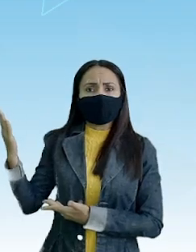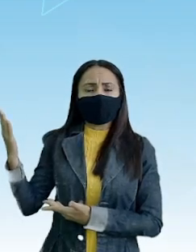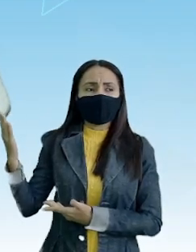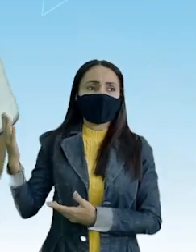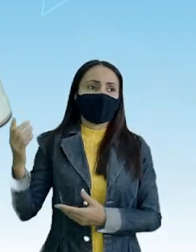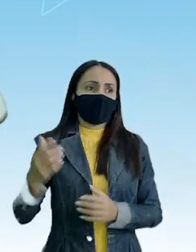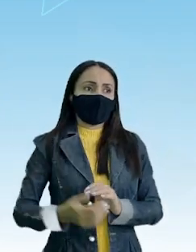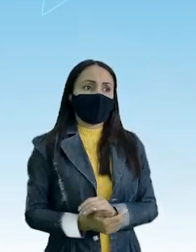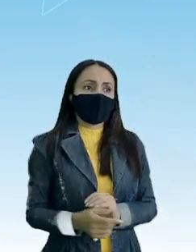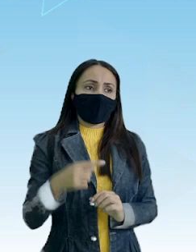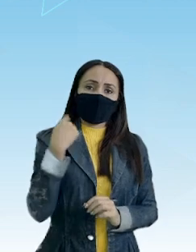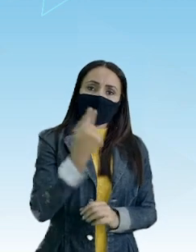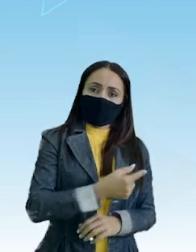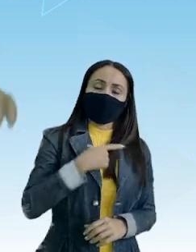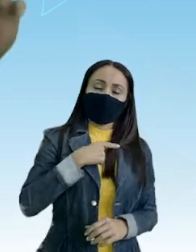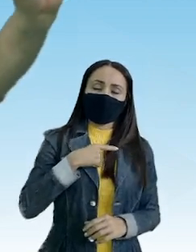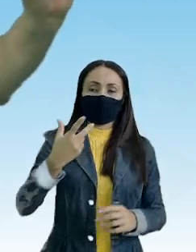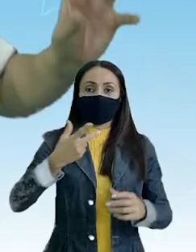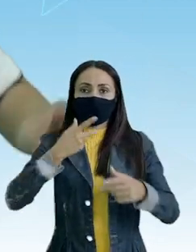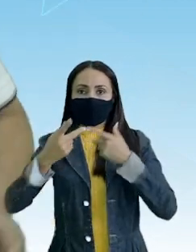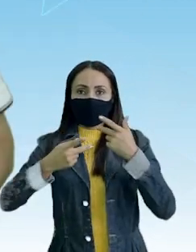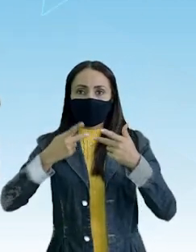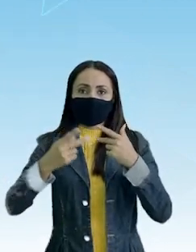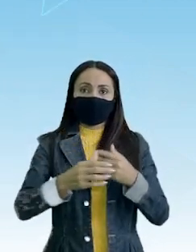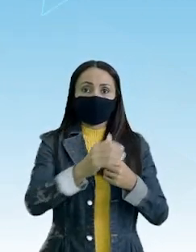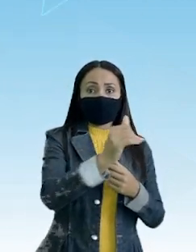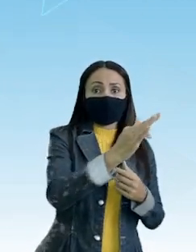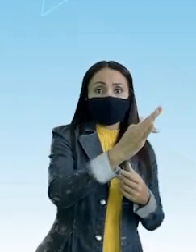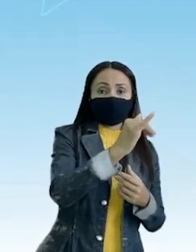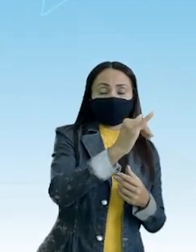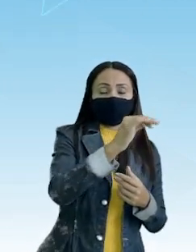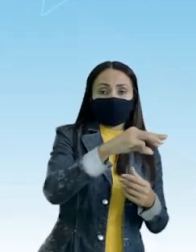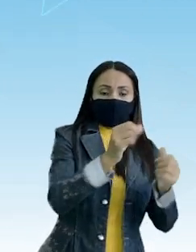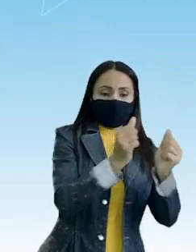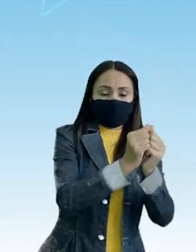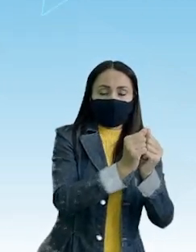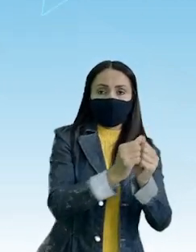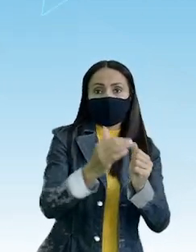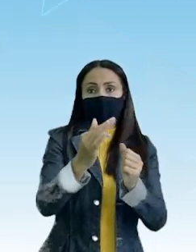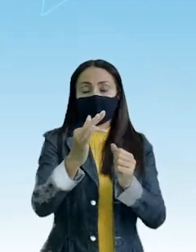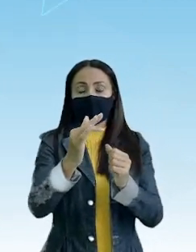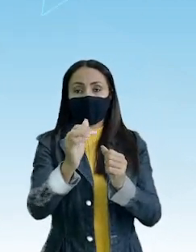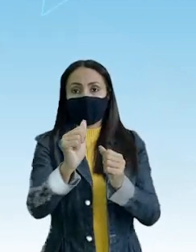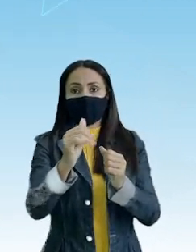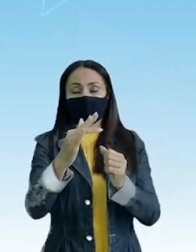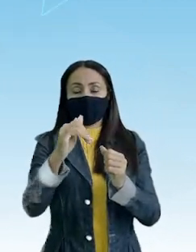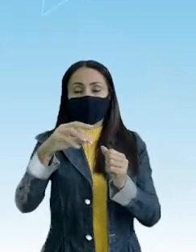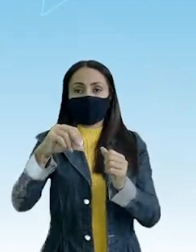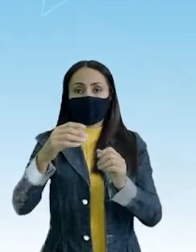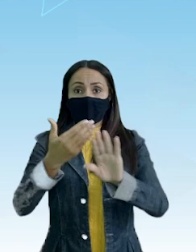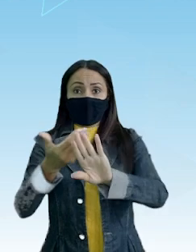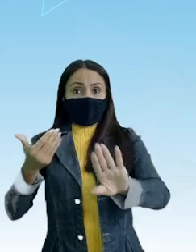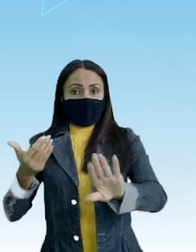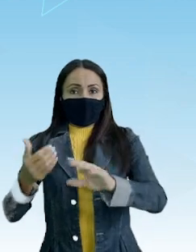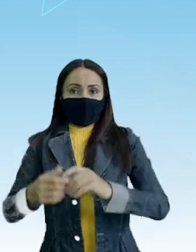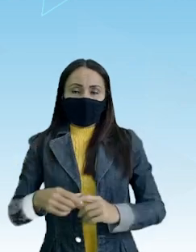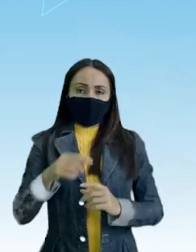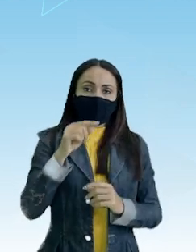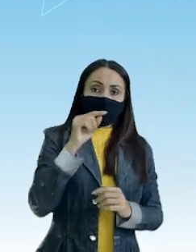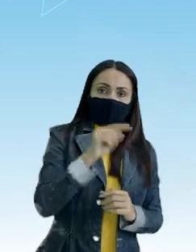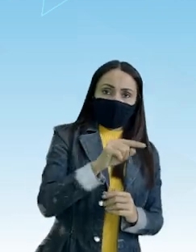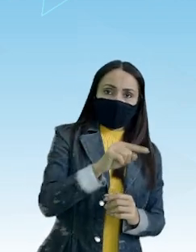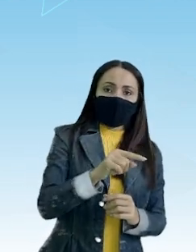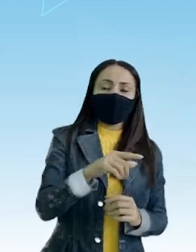para mim Nós temos o seguinte Quando eu falo Afim junto E afim separado Quando eu digo afim junto Mais ou menos